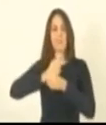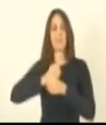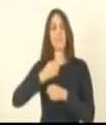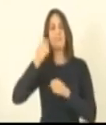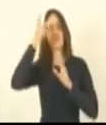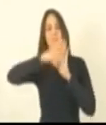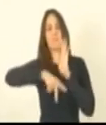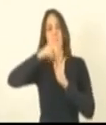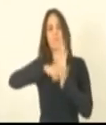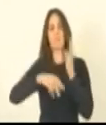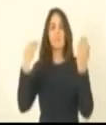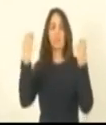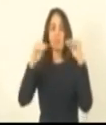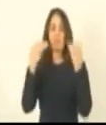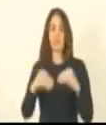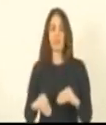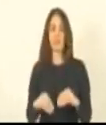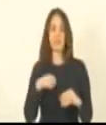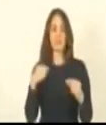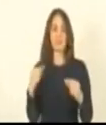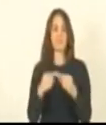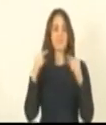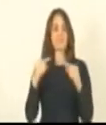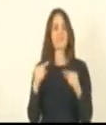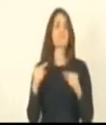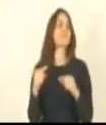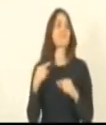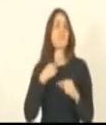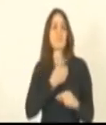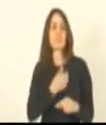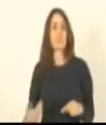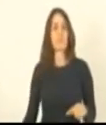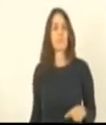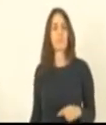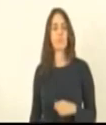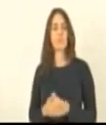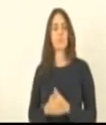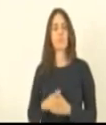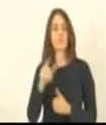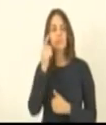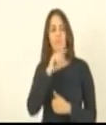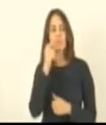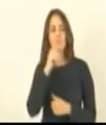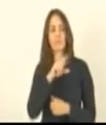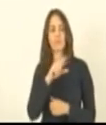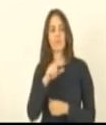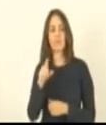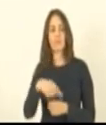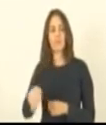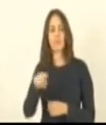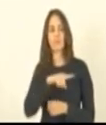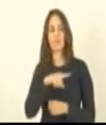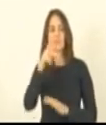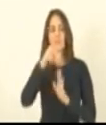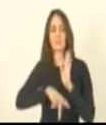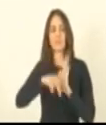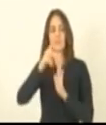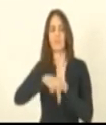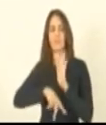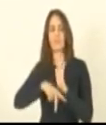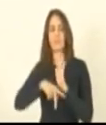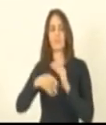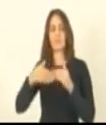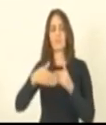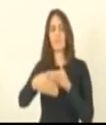projeto né talvez combinar um pouco com o governo para a gente conseguir colocar esse projeto para